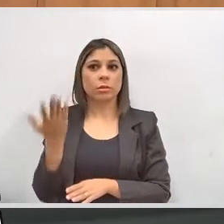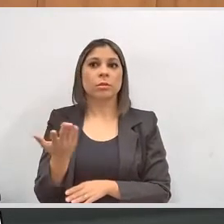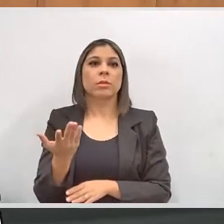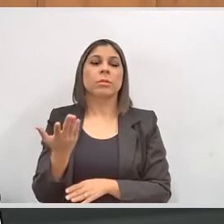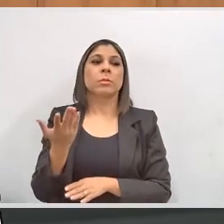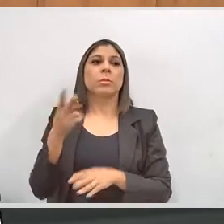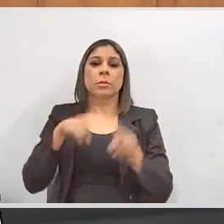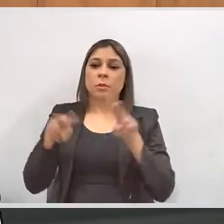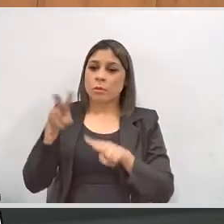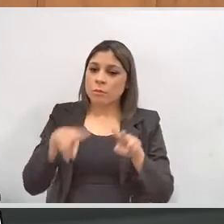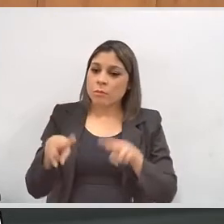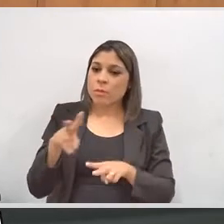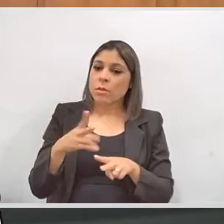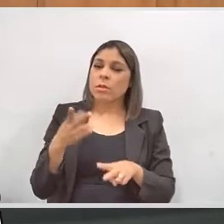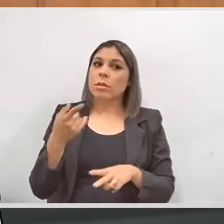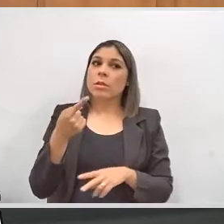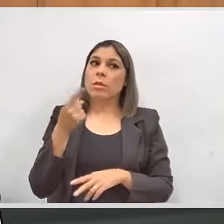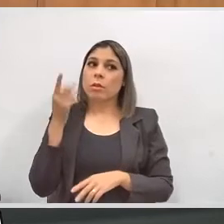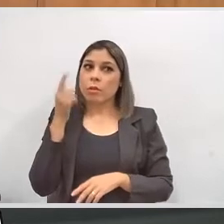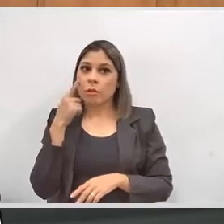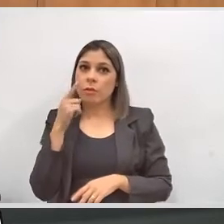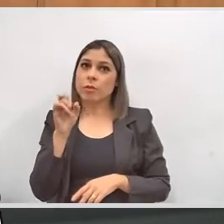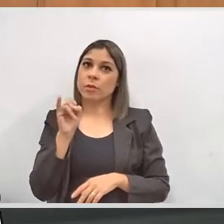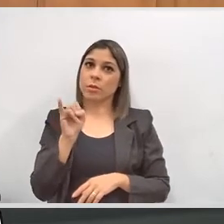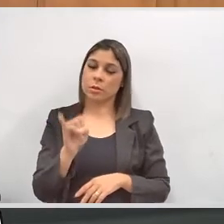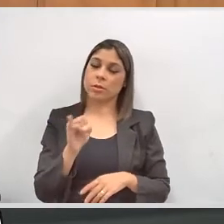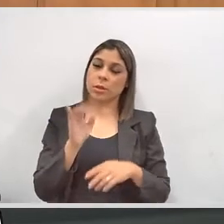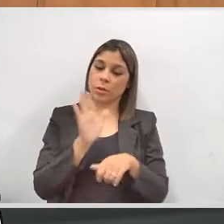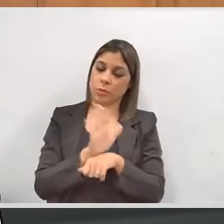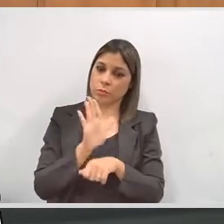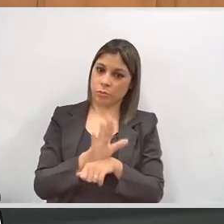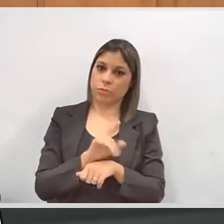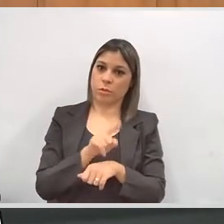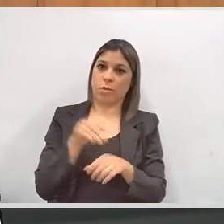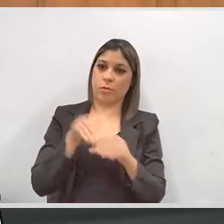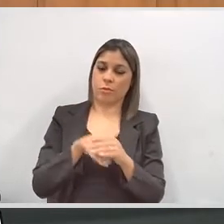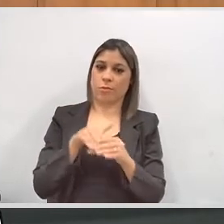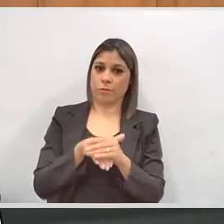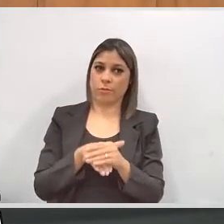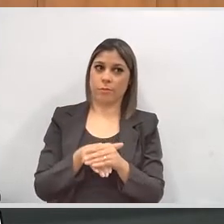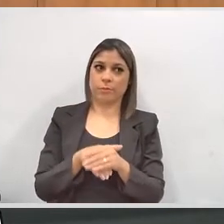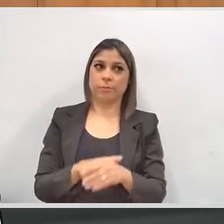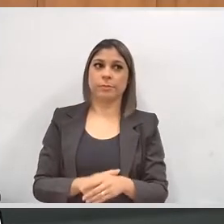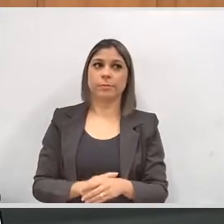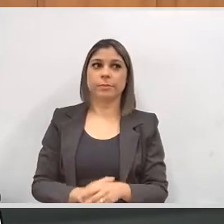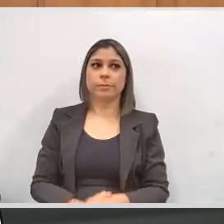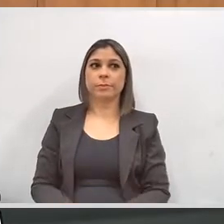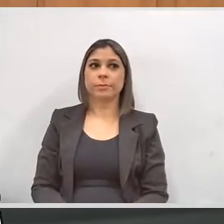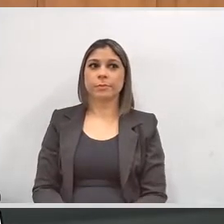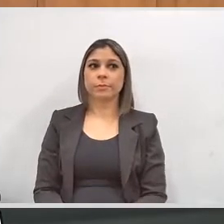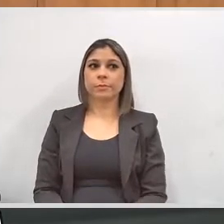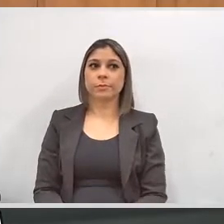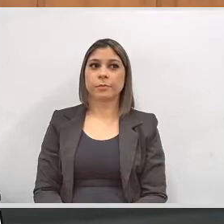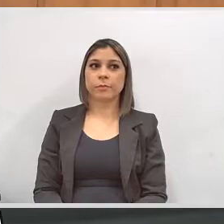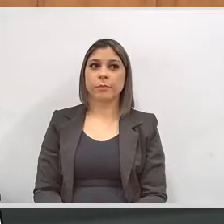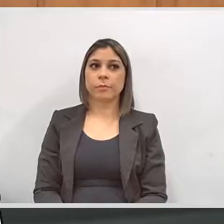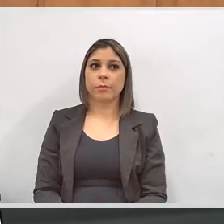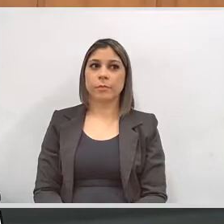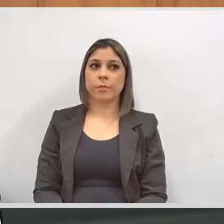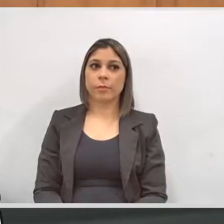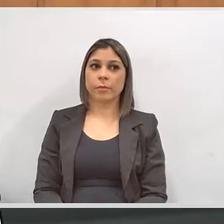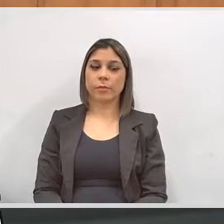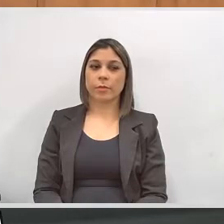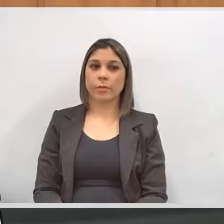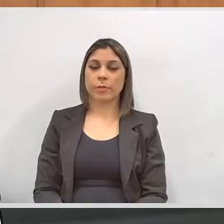avaliação e, se necessário, viabilizar o voto à pessoa até então interessada. Adriano, gostaria de